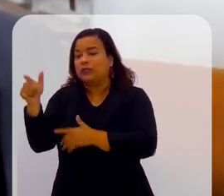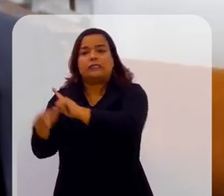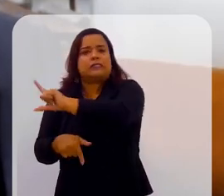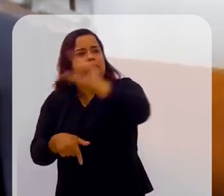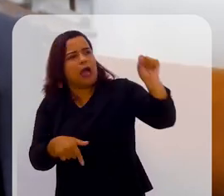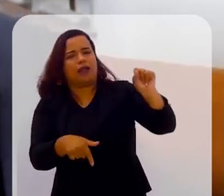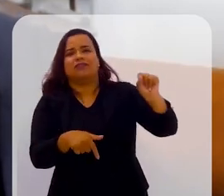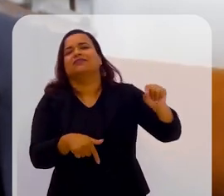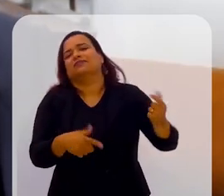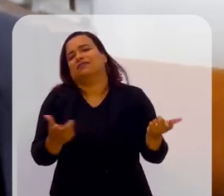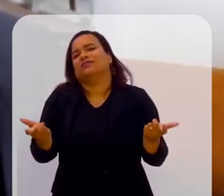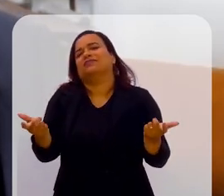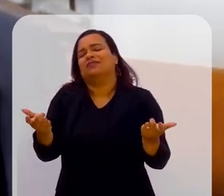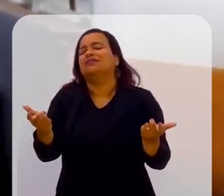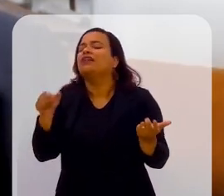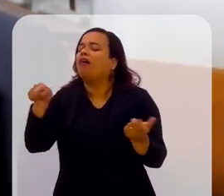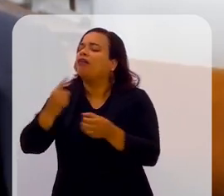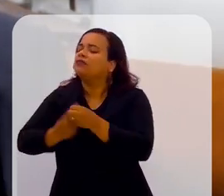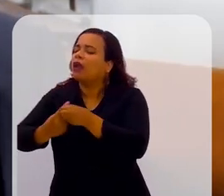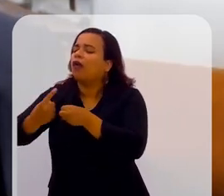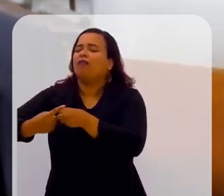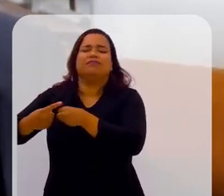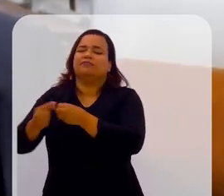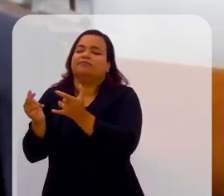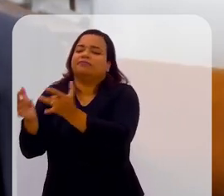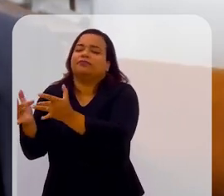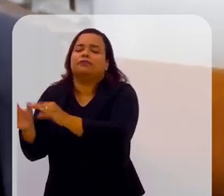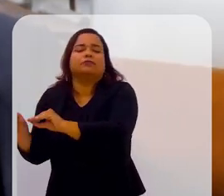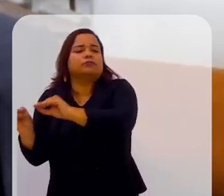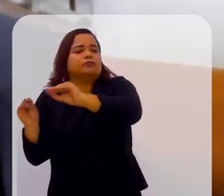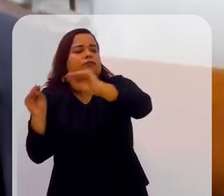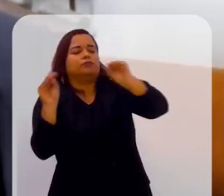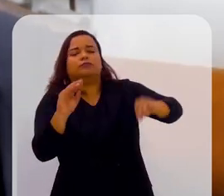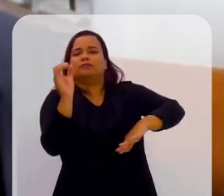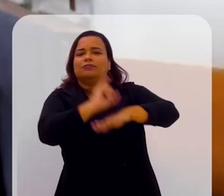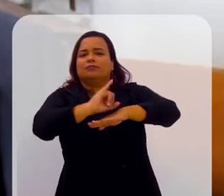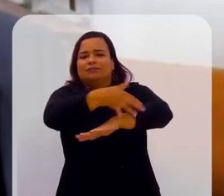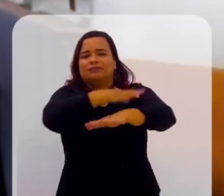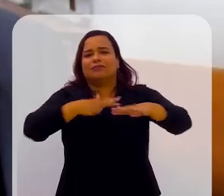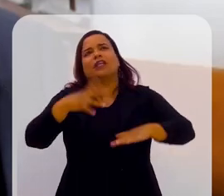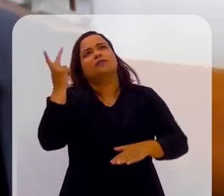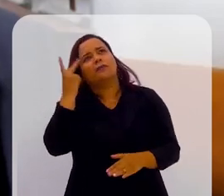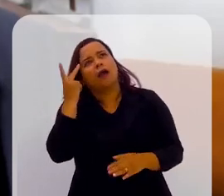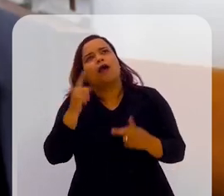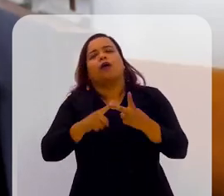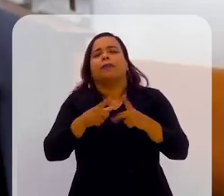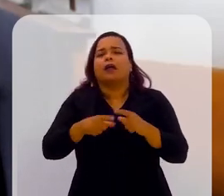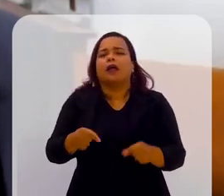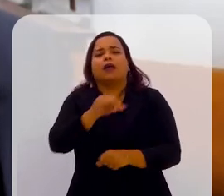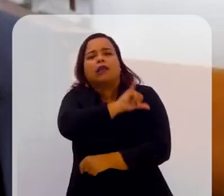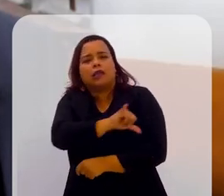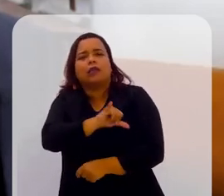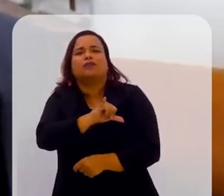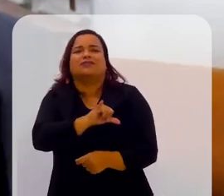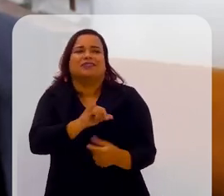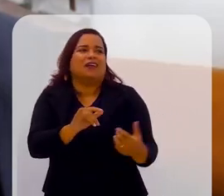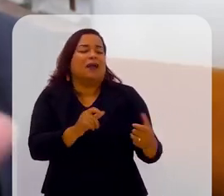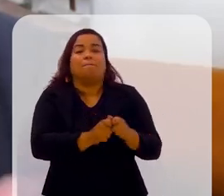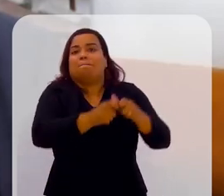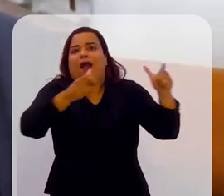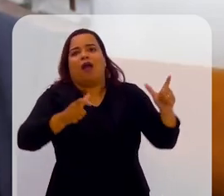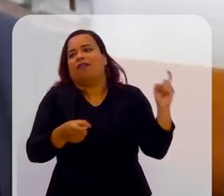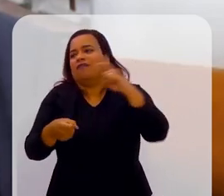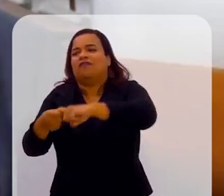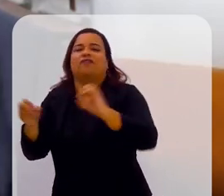Paulo, Rio de Janeiro, Brasília, ou qualquer outra região metropolitana, poucas voltam. Essa é a realidade. Então, a